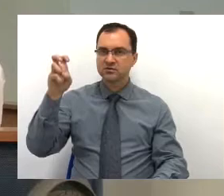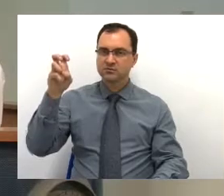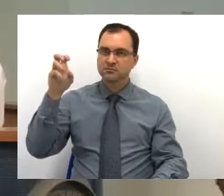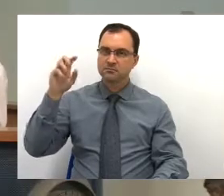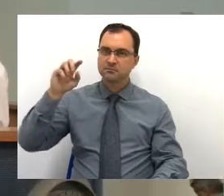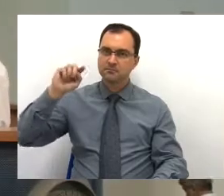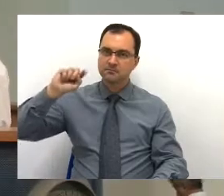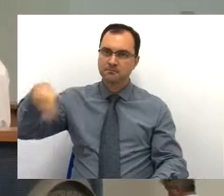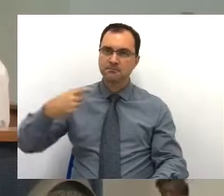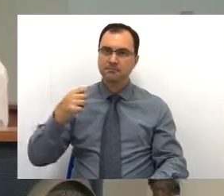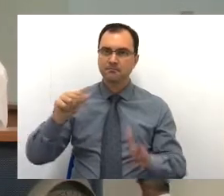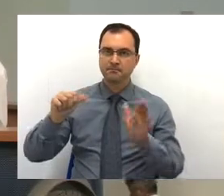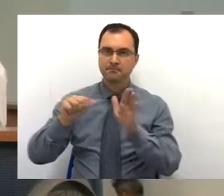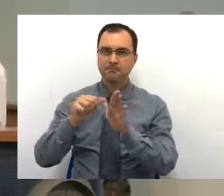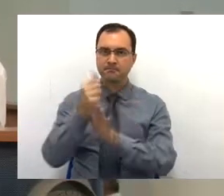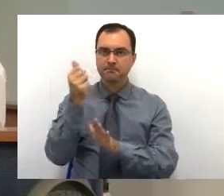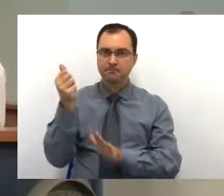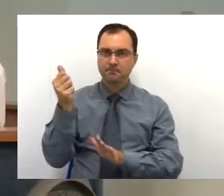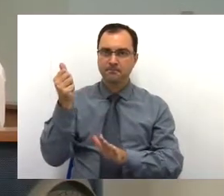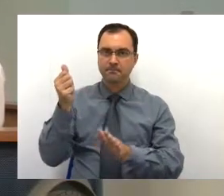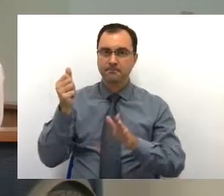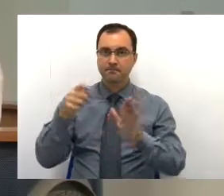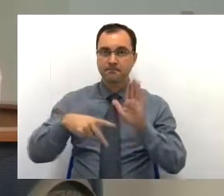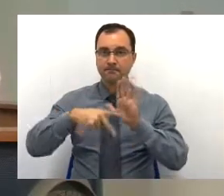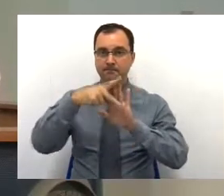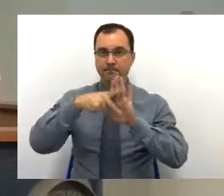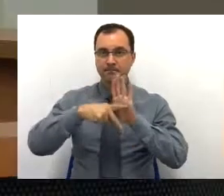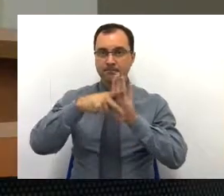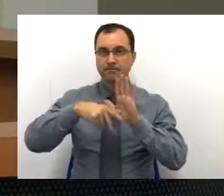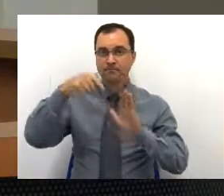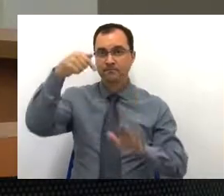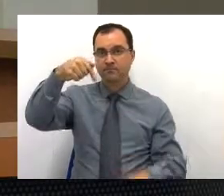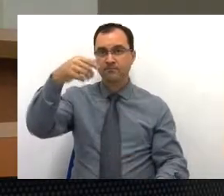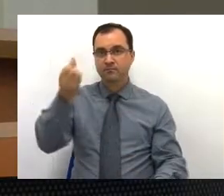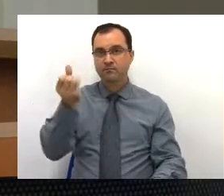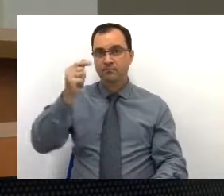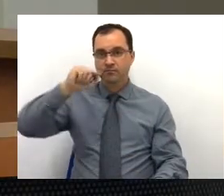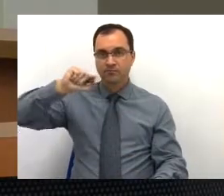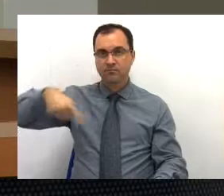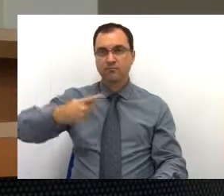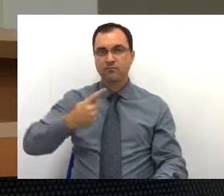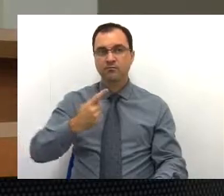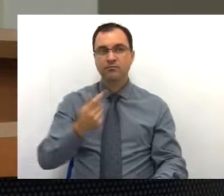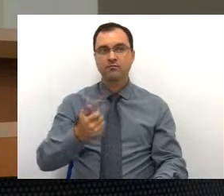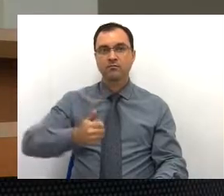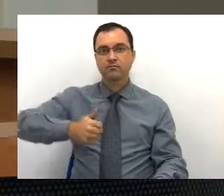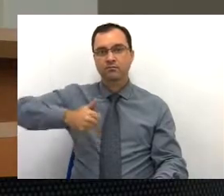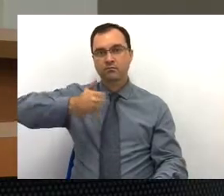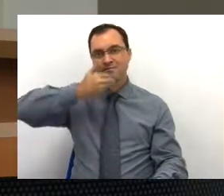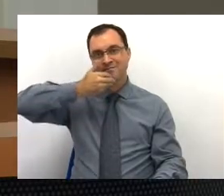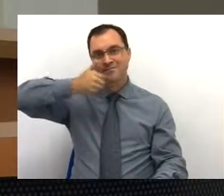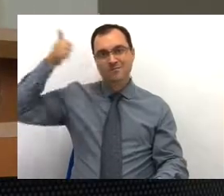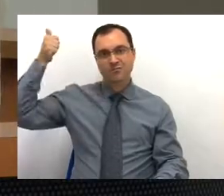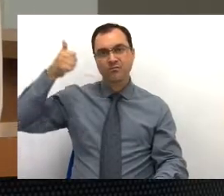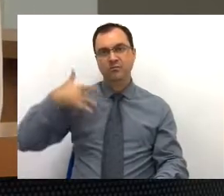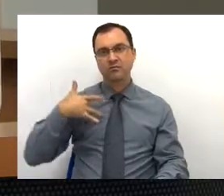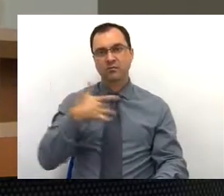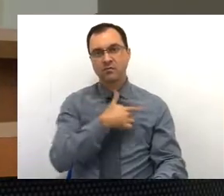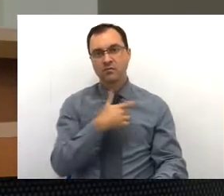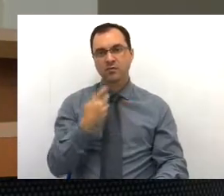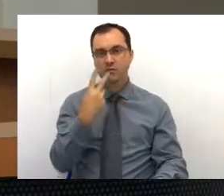temos lá no primeiro programa 76 milhões, na Melhoria da Saúde